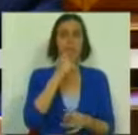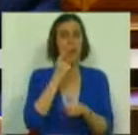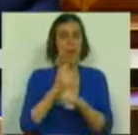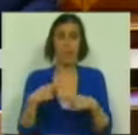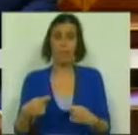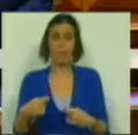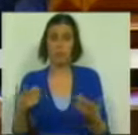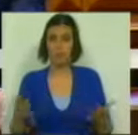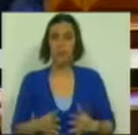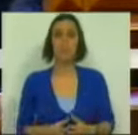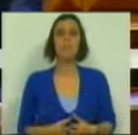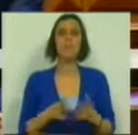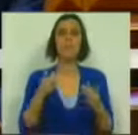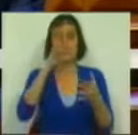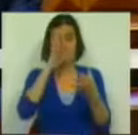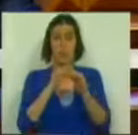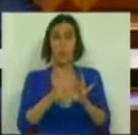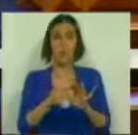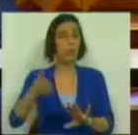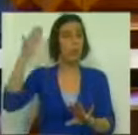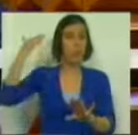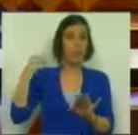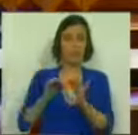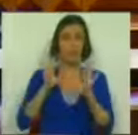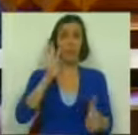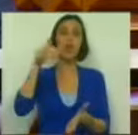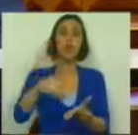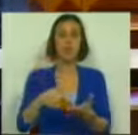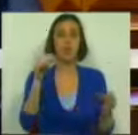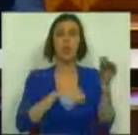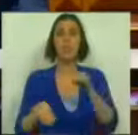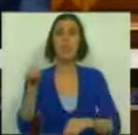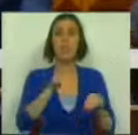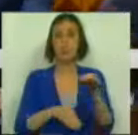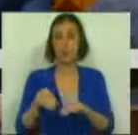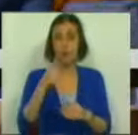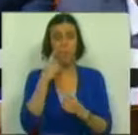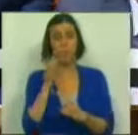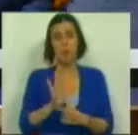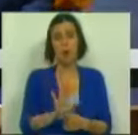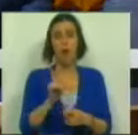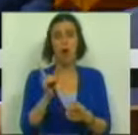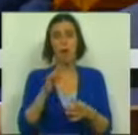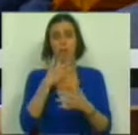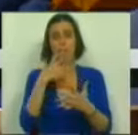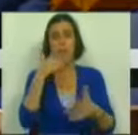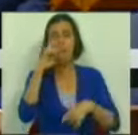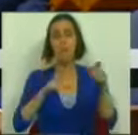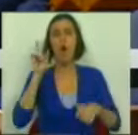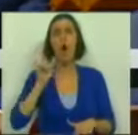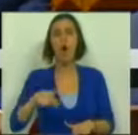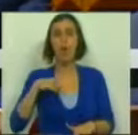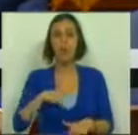dessa mesma despesa. São coerentes com o passado e os resultados eleitorais têm demonstrado a adesão dos